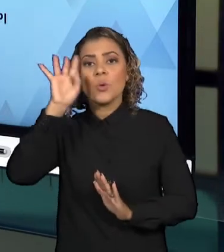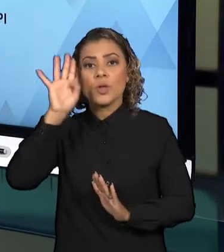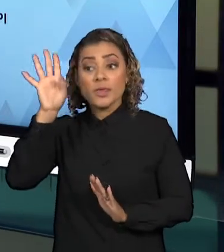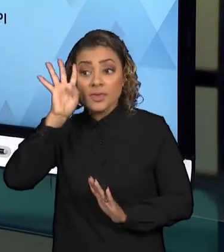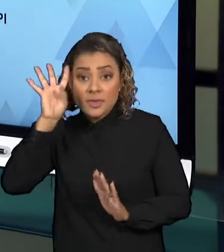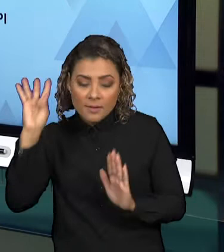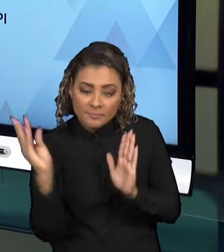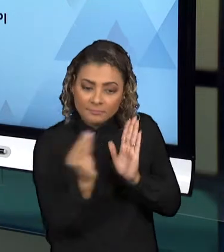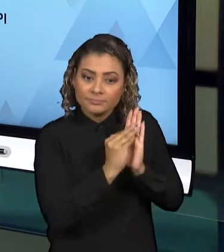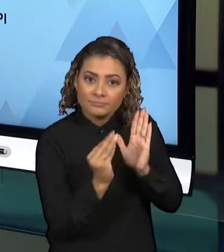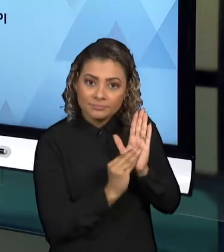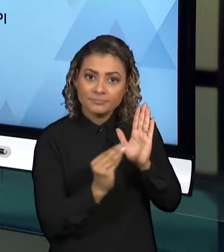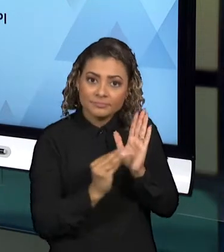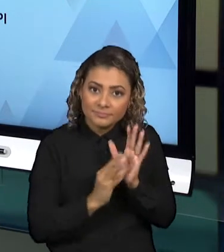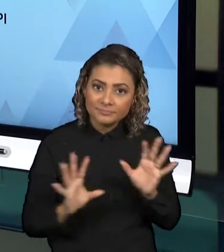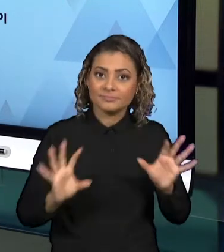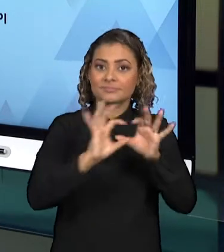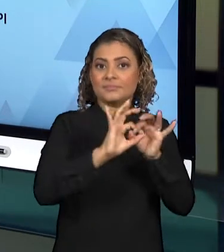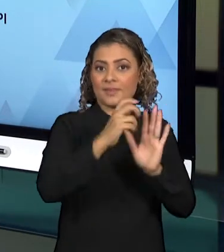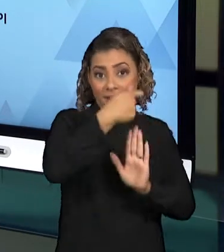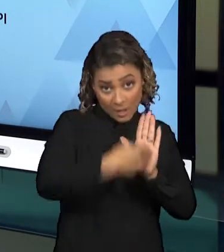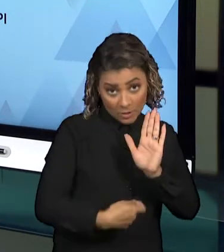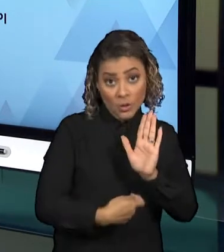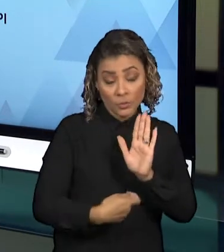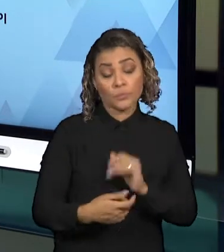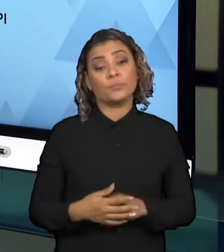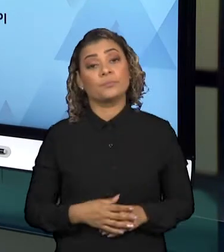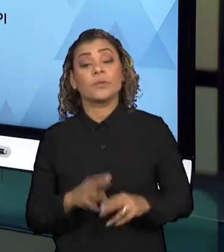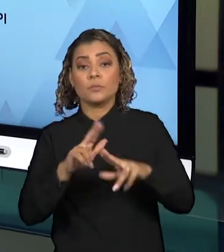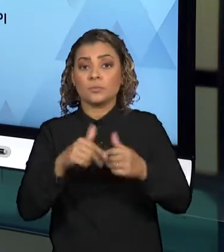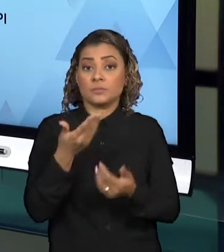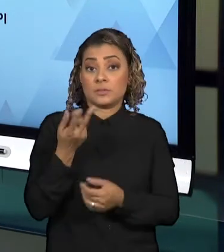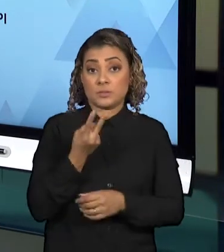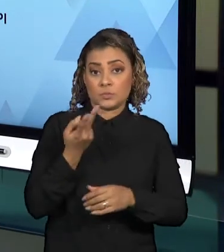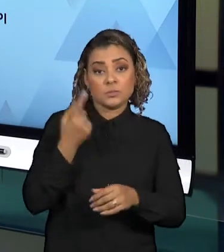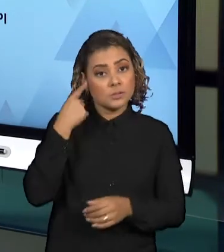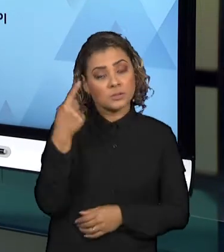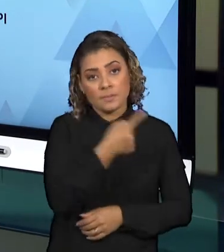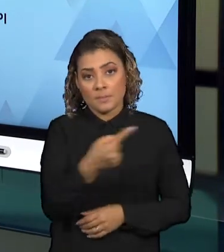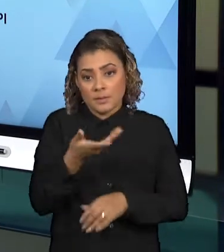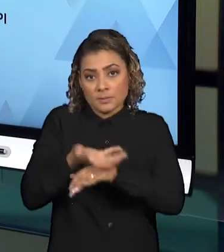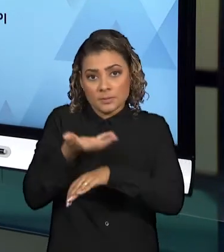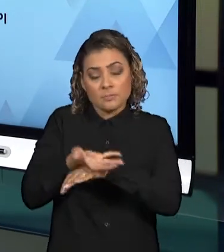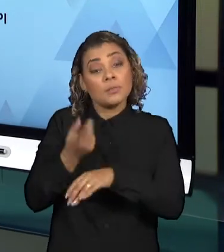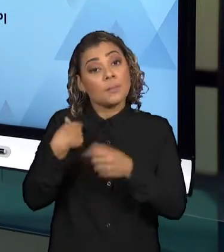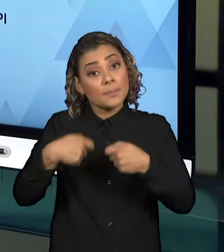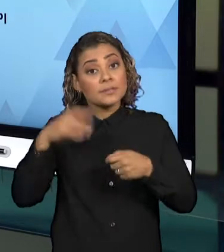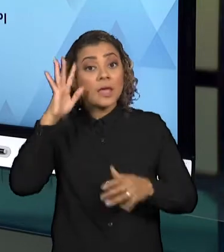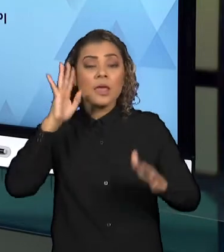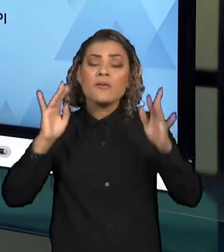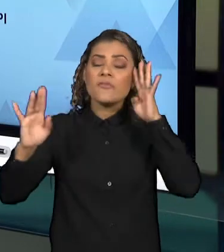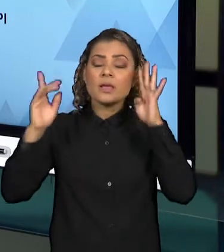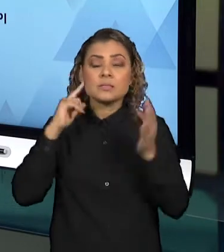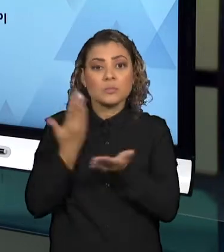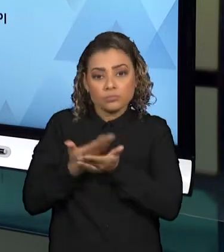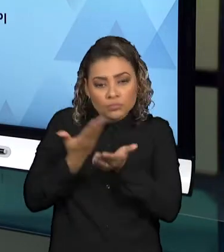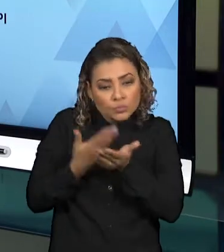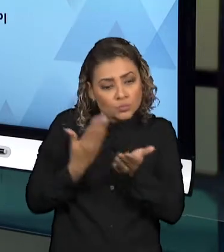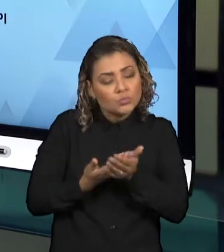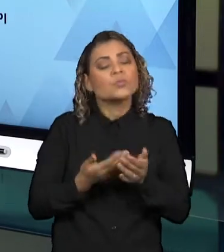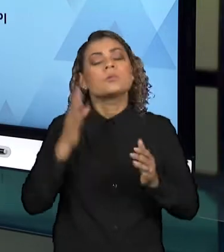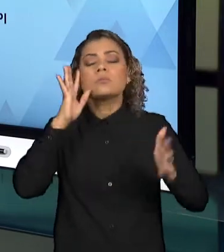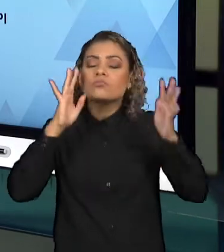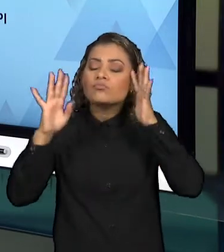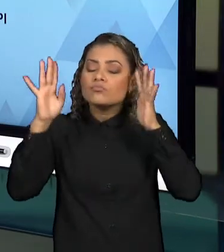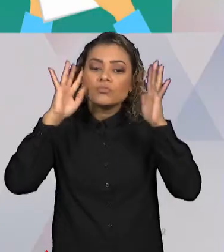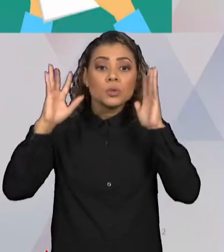realizados durante a segunda semana da disciplina devem embasar as reflexões a respeito dessas